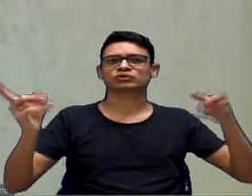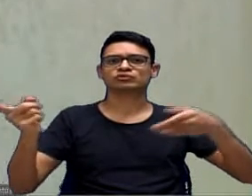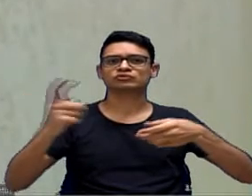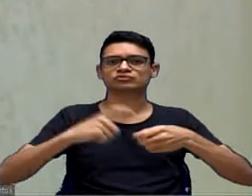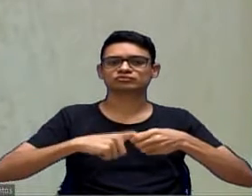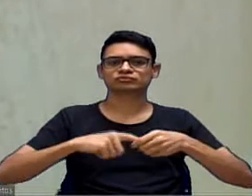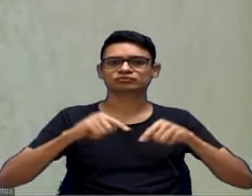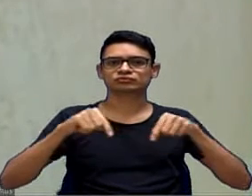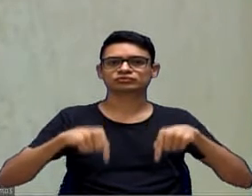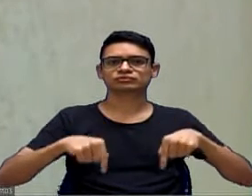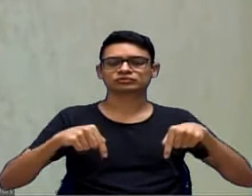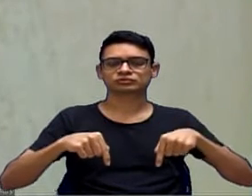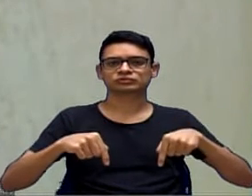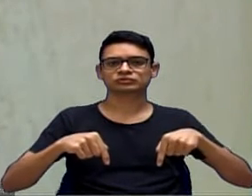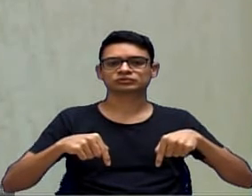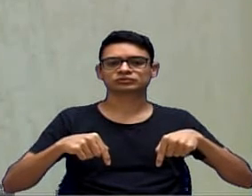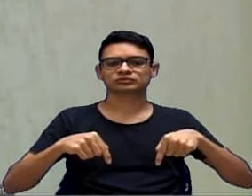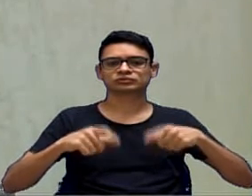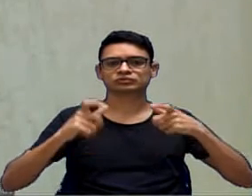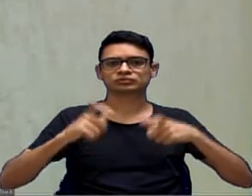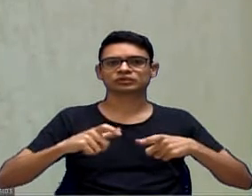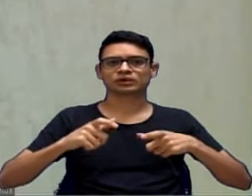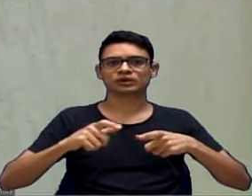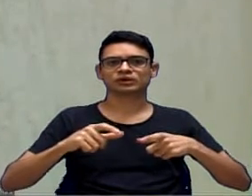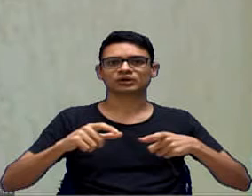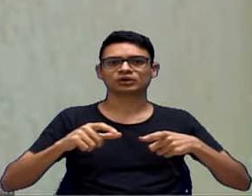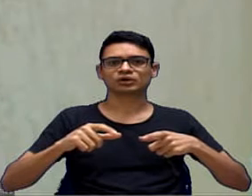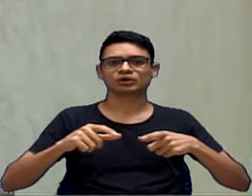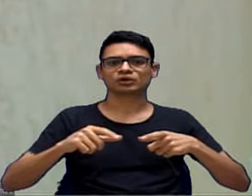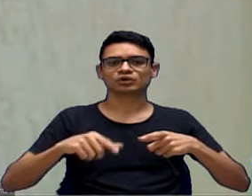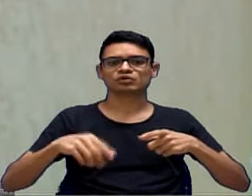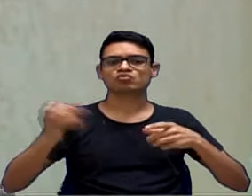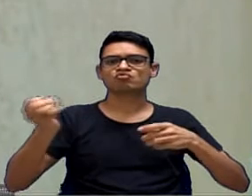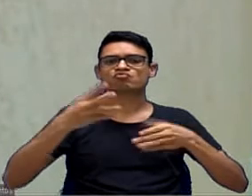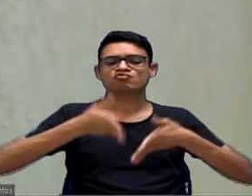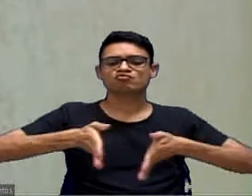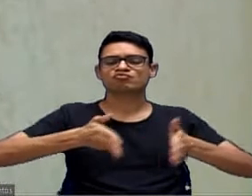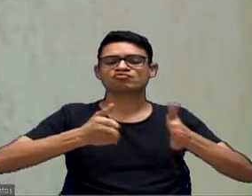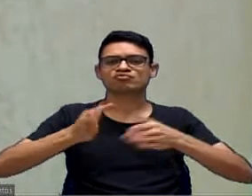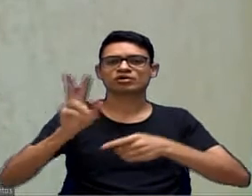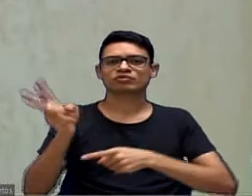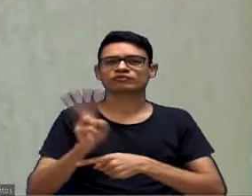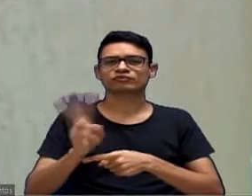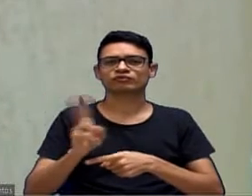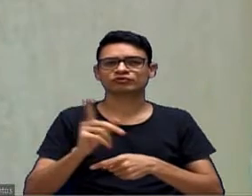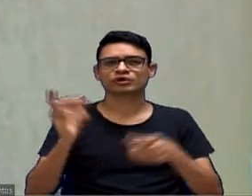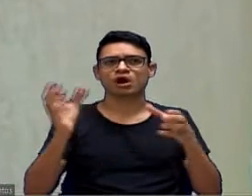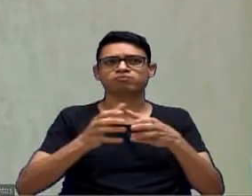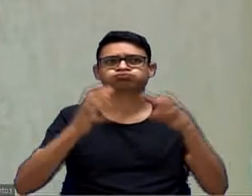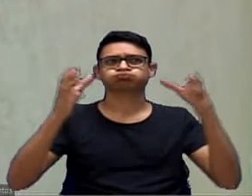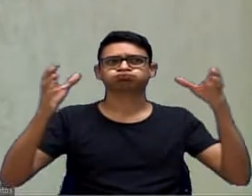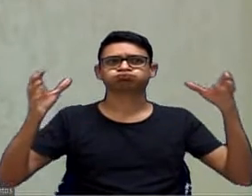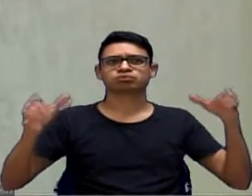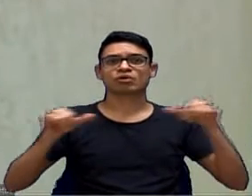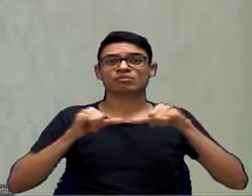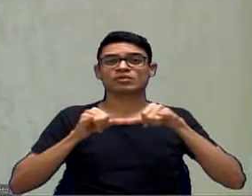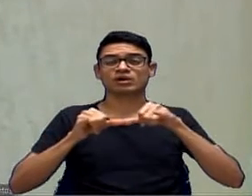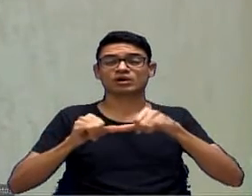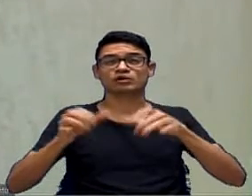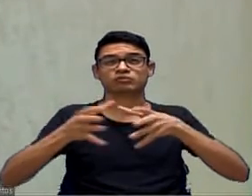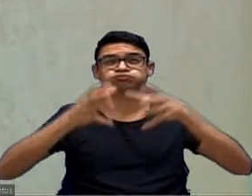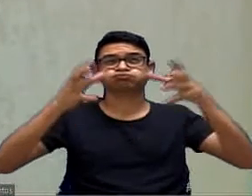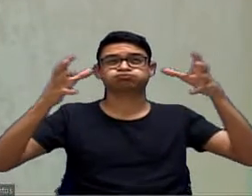na Estrada Nova de Votorantia, onde estão fazendo aquele baita daqueles hipermercados,